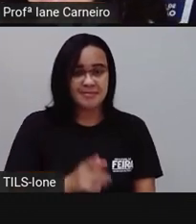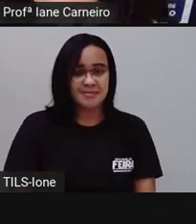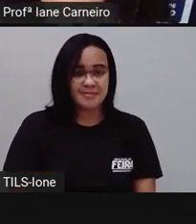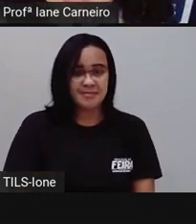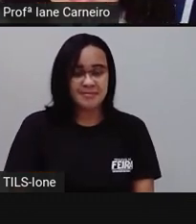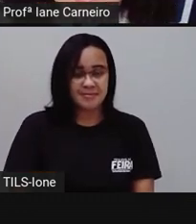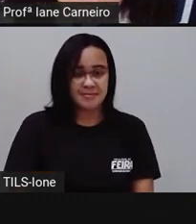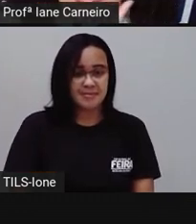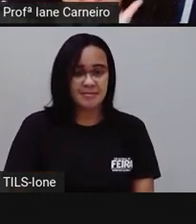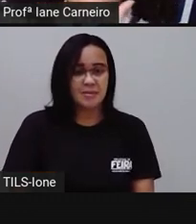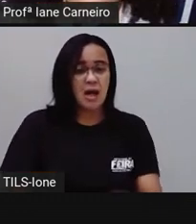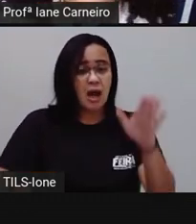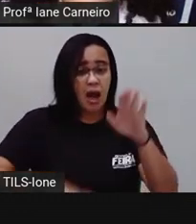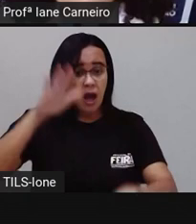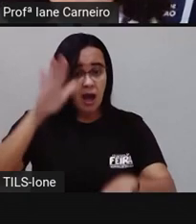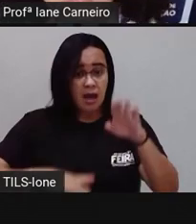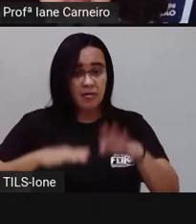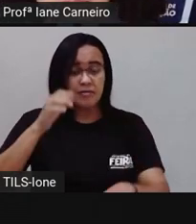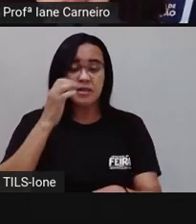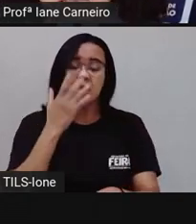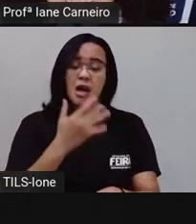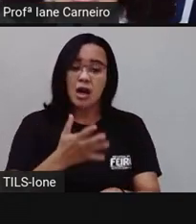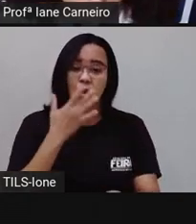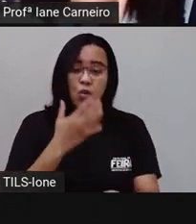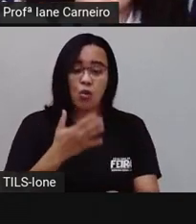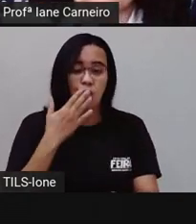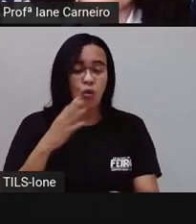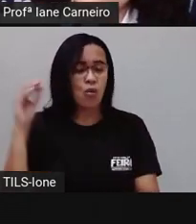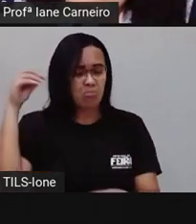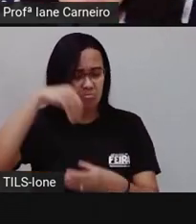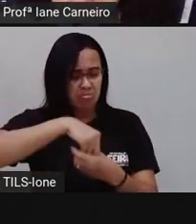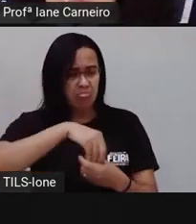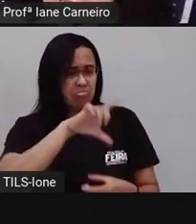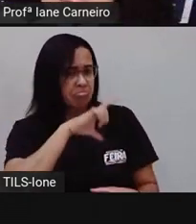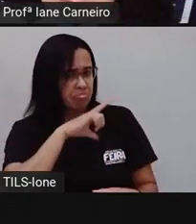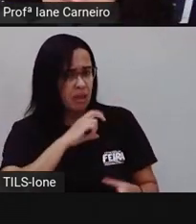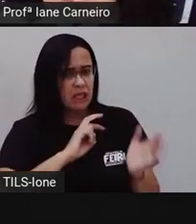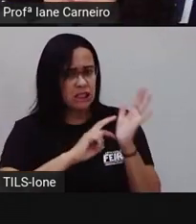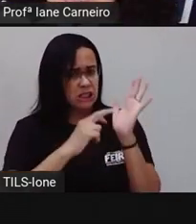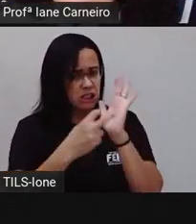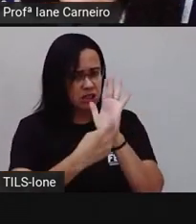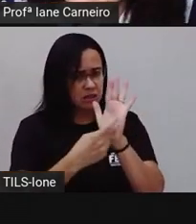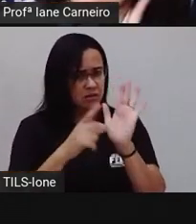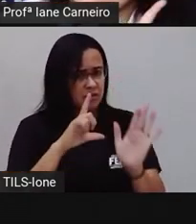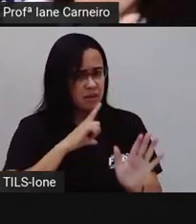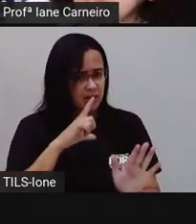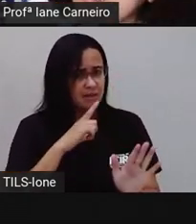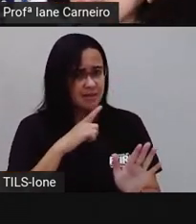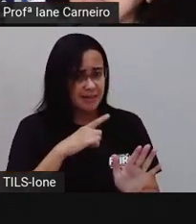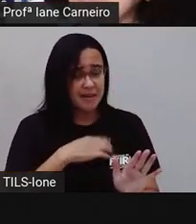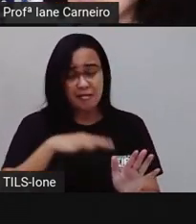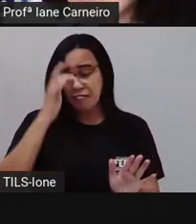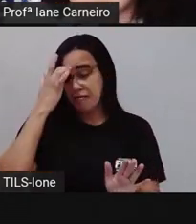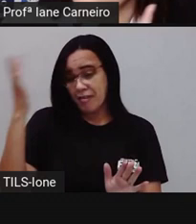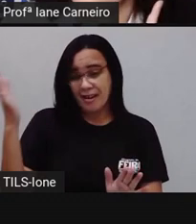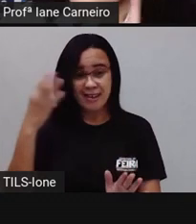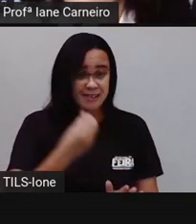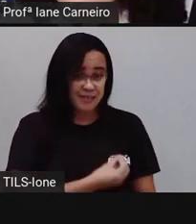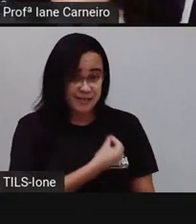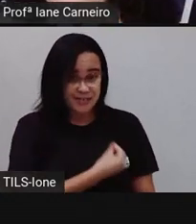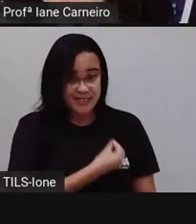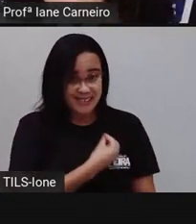Às vezes, a cor contém algum significado. Facilita a nossa vida.